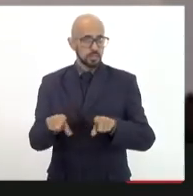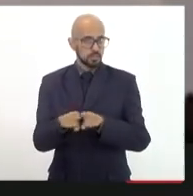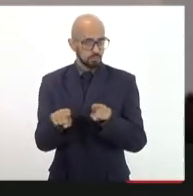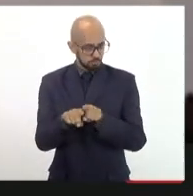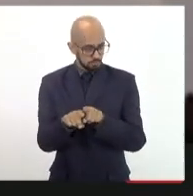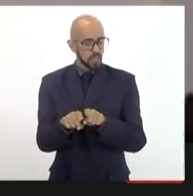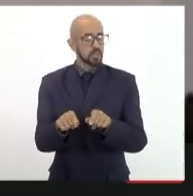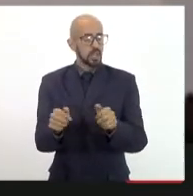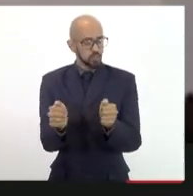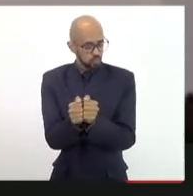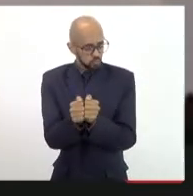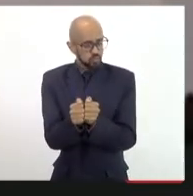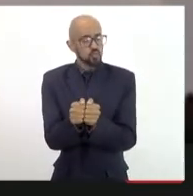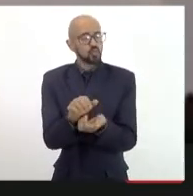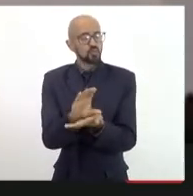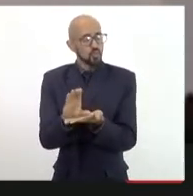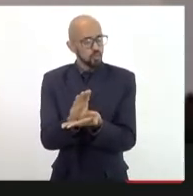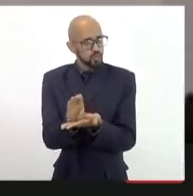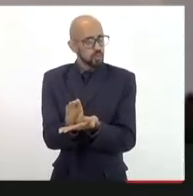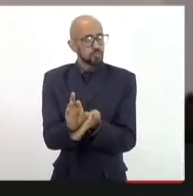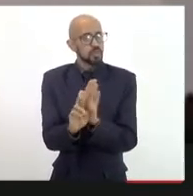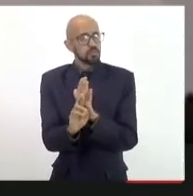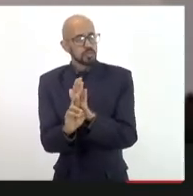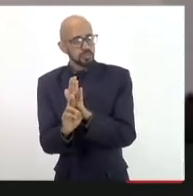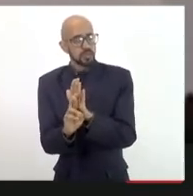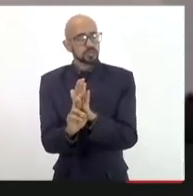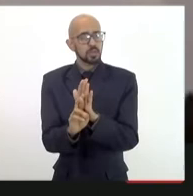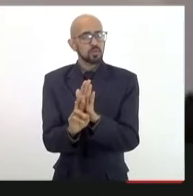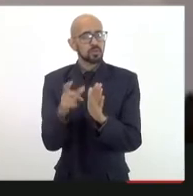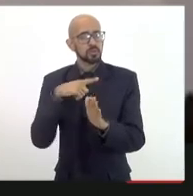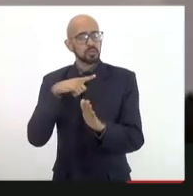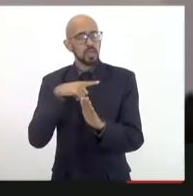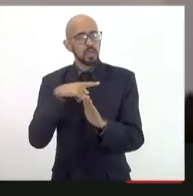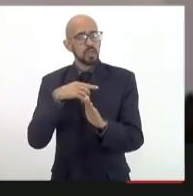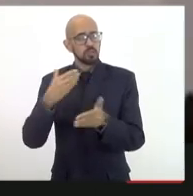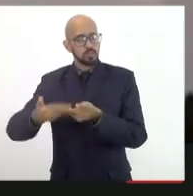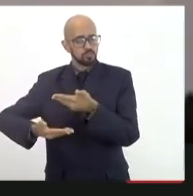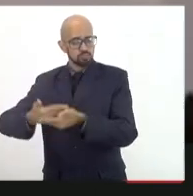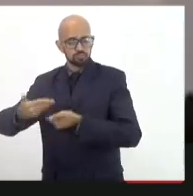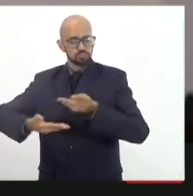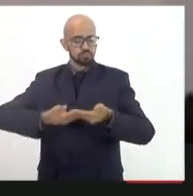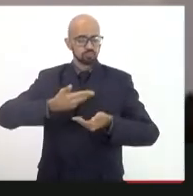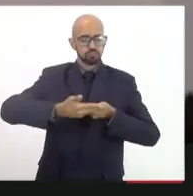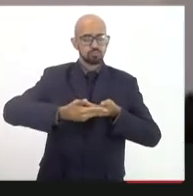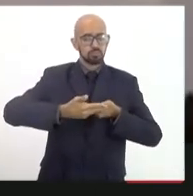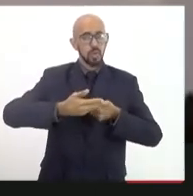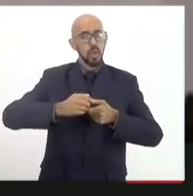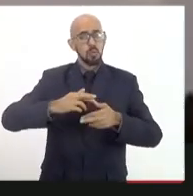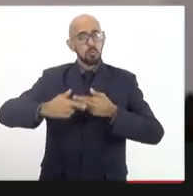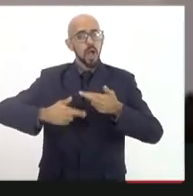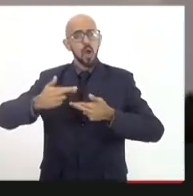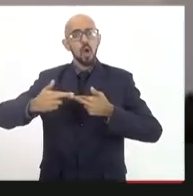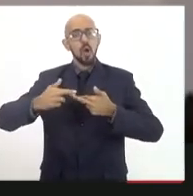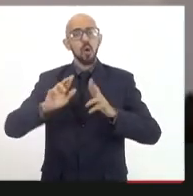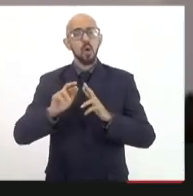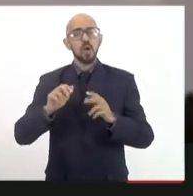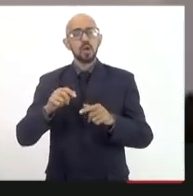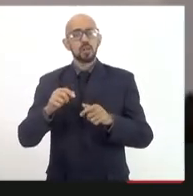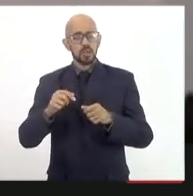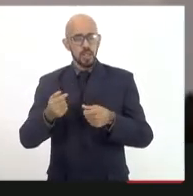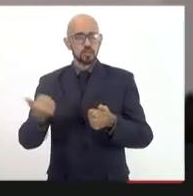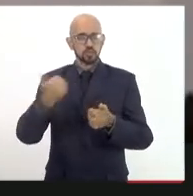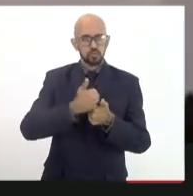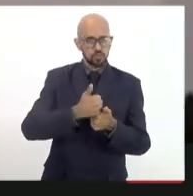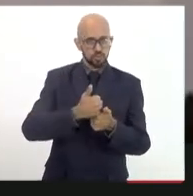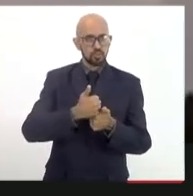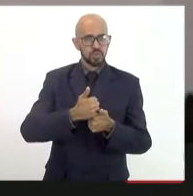no Conselho, uma representação nem que fosse em rodízio, mas que as universidades deveriam ter representação nesse Conselho,